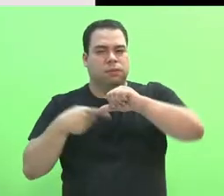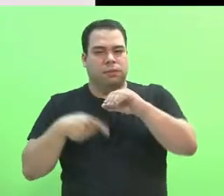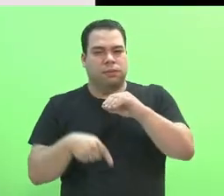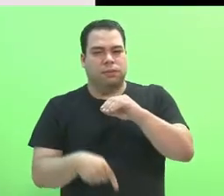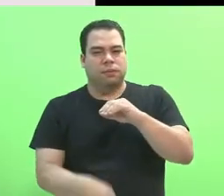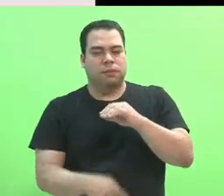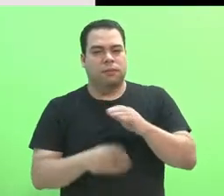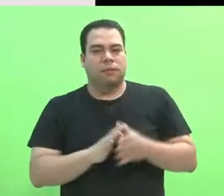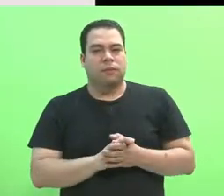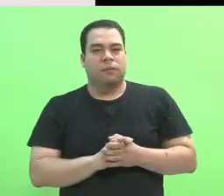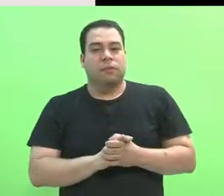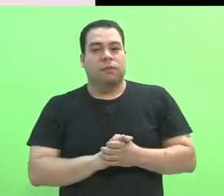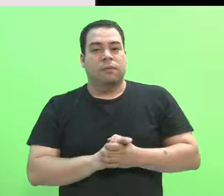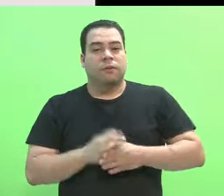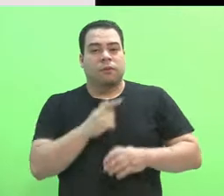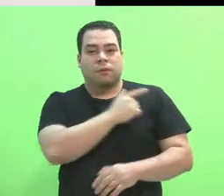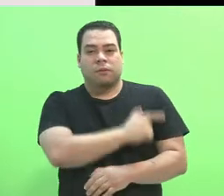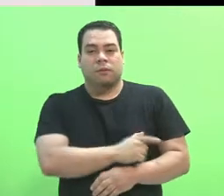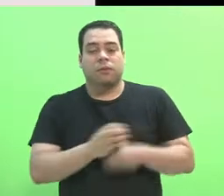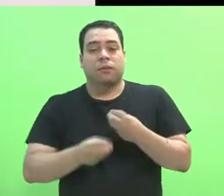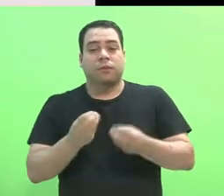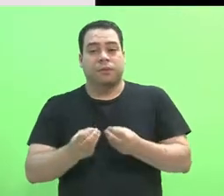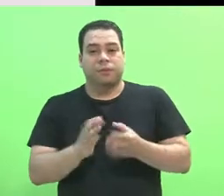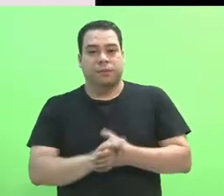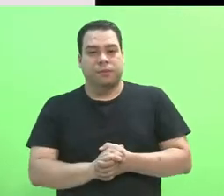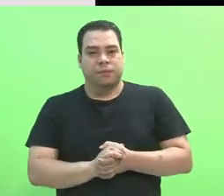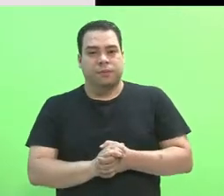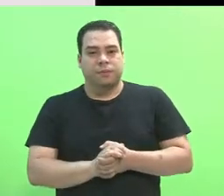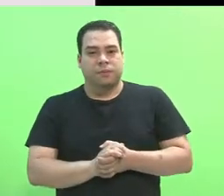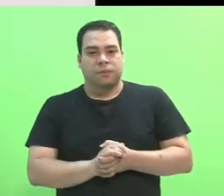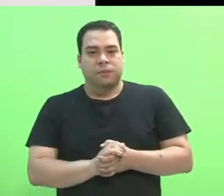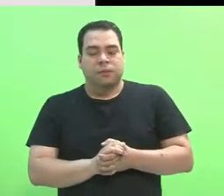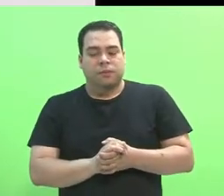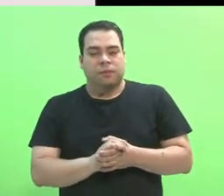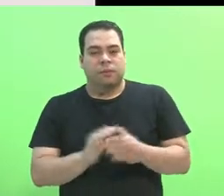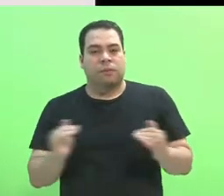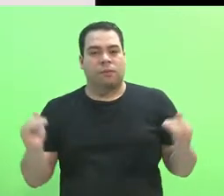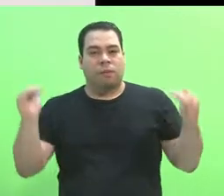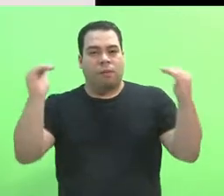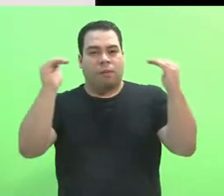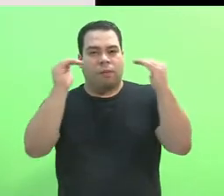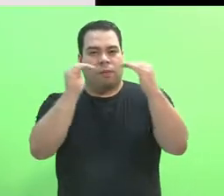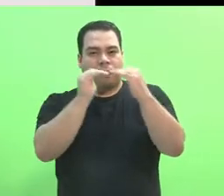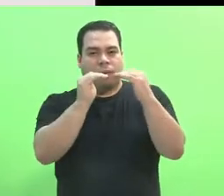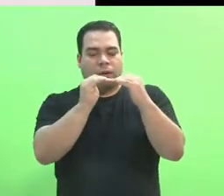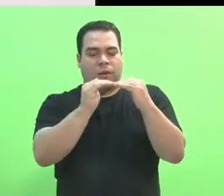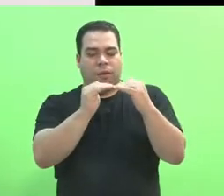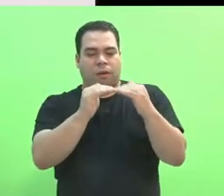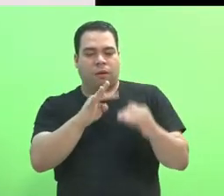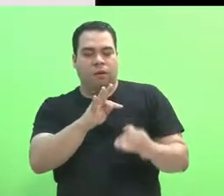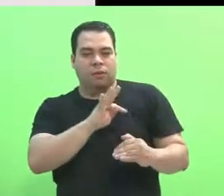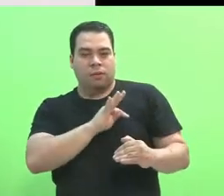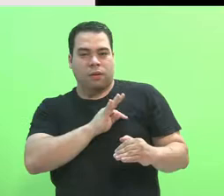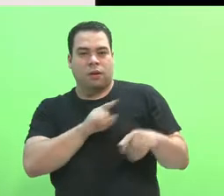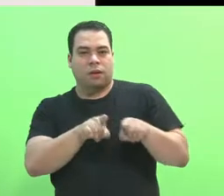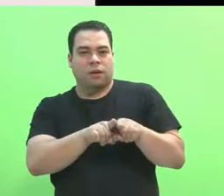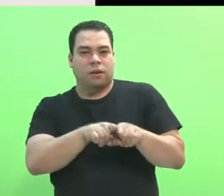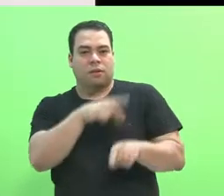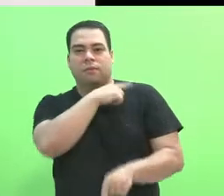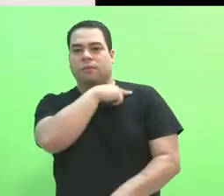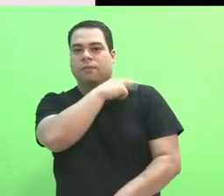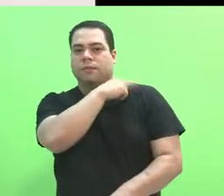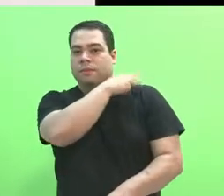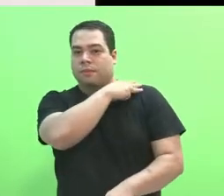educacional brasileiro, que equiparou o ensino profissional e técnico ao nível médio. Na mesma ocasião,